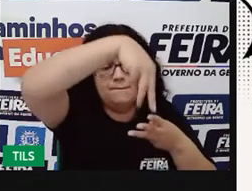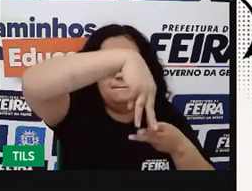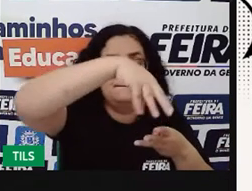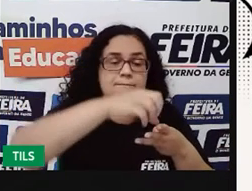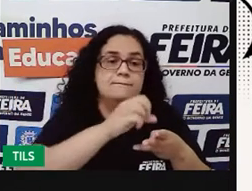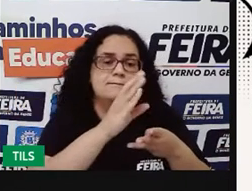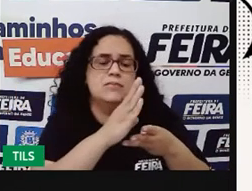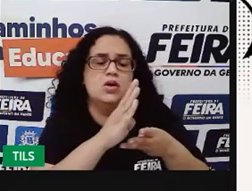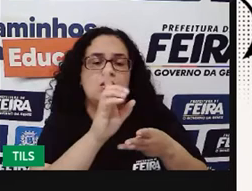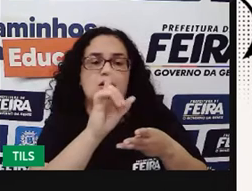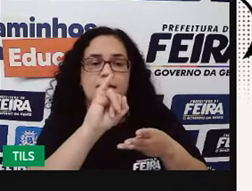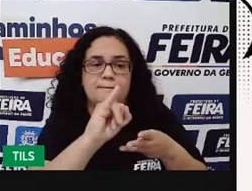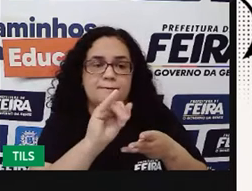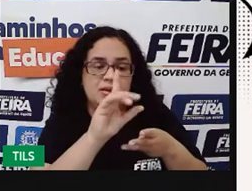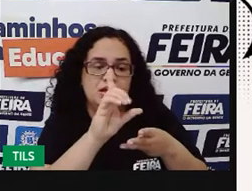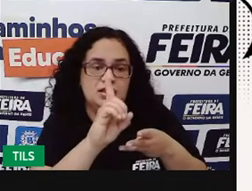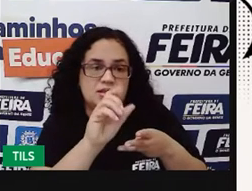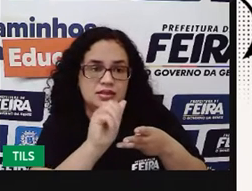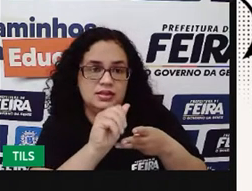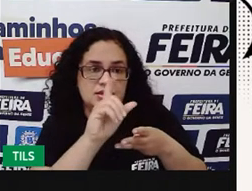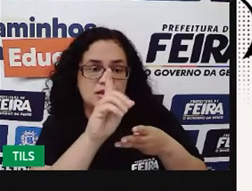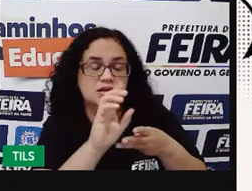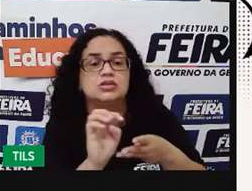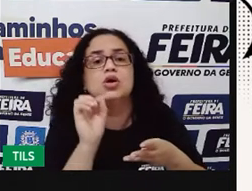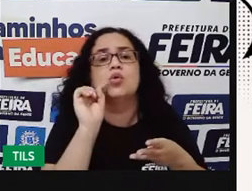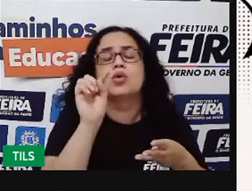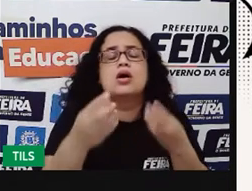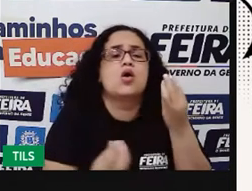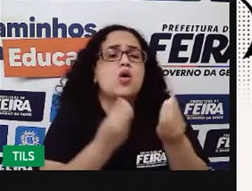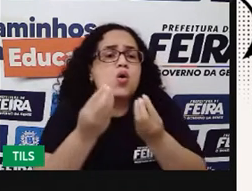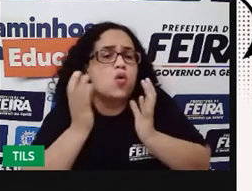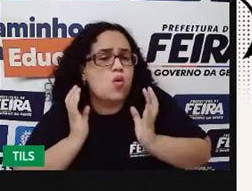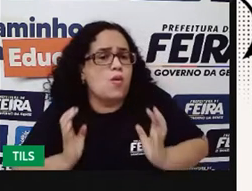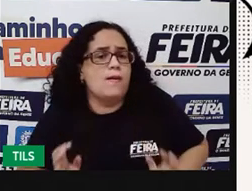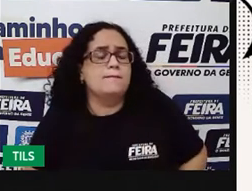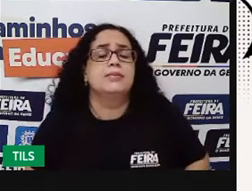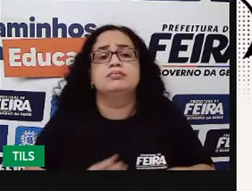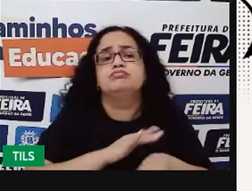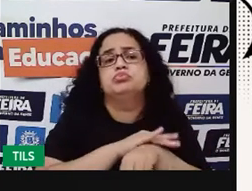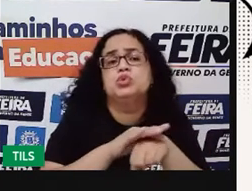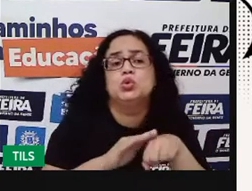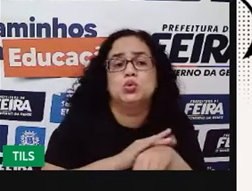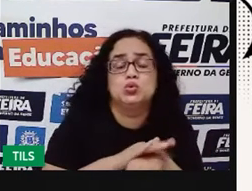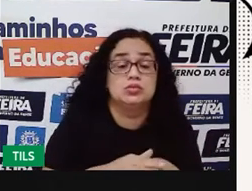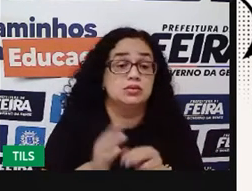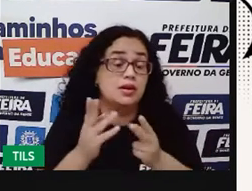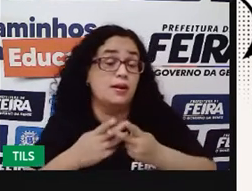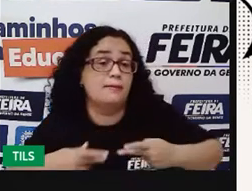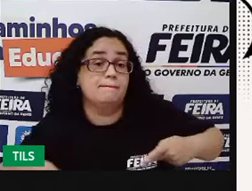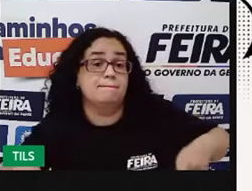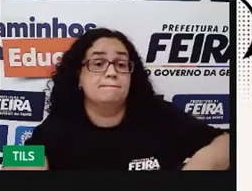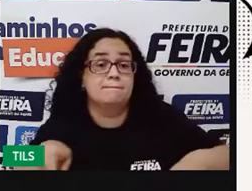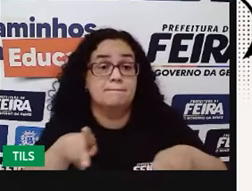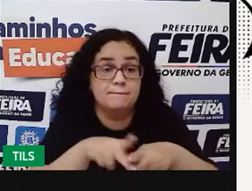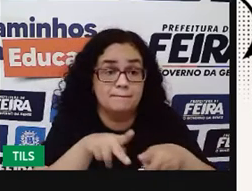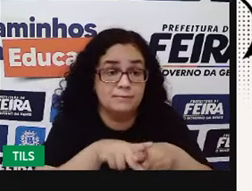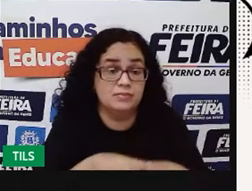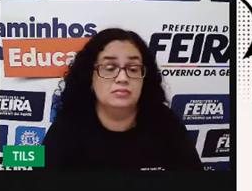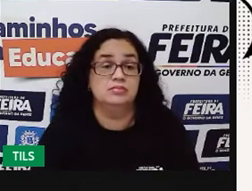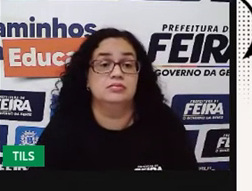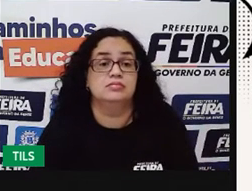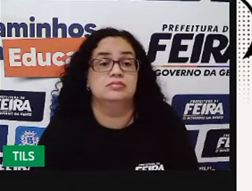né? Entender o que que é morbidade, refere-se ao comportamento das doenças numa população exposta ao